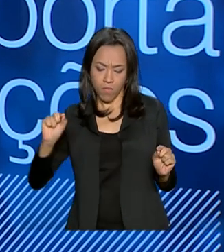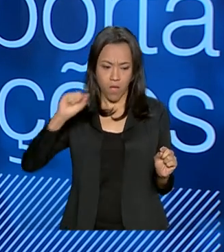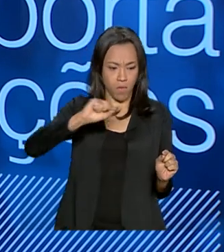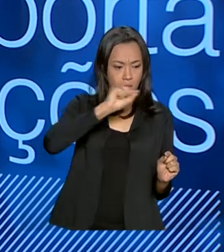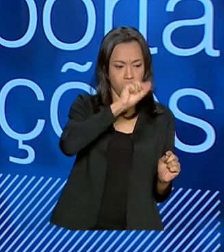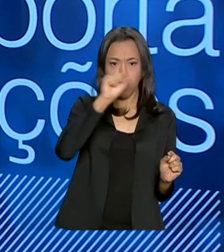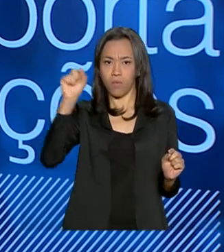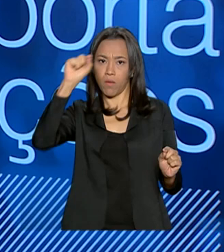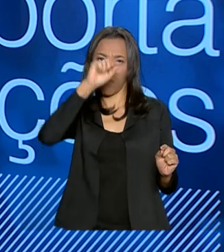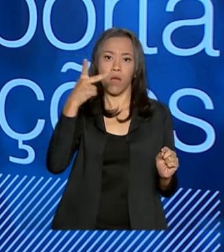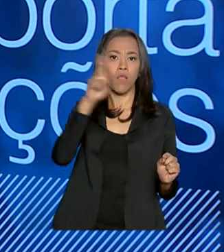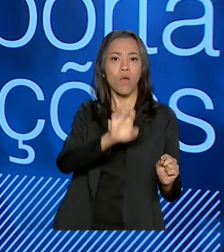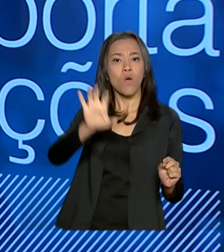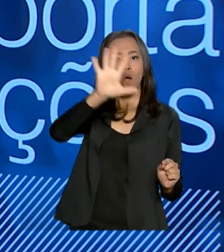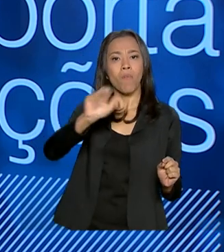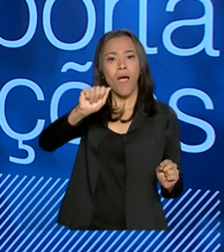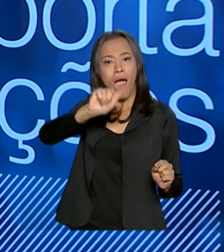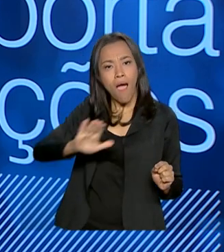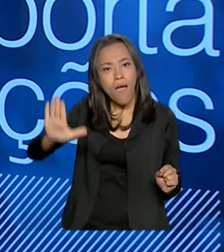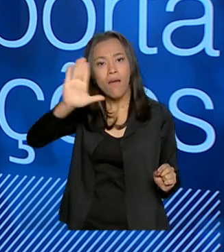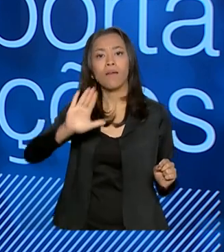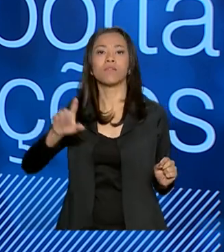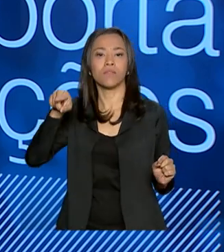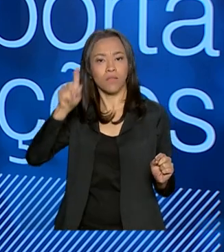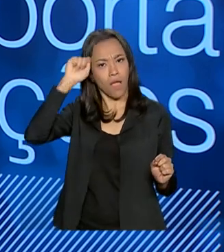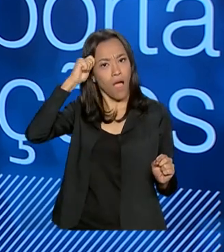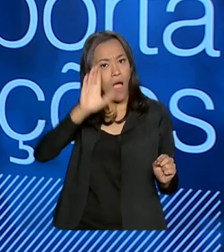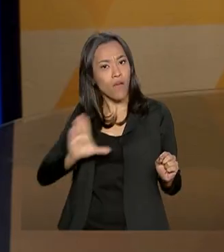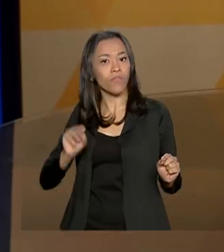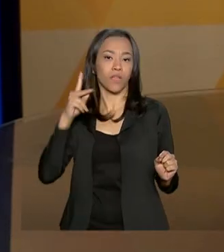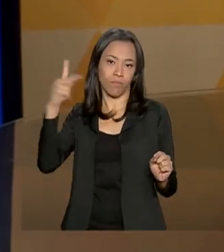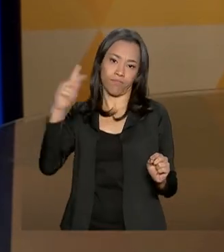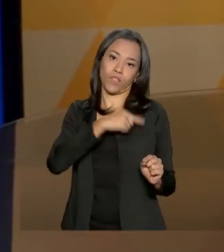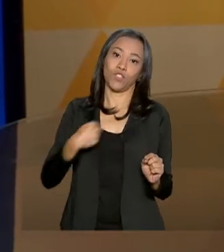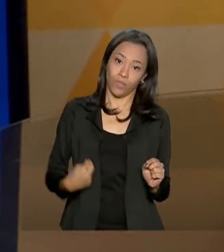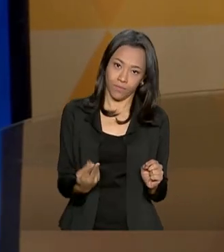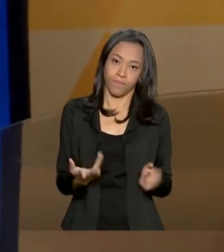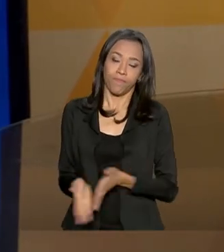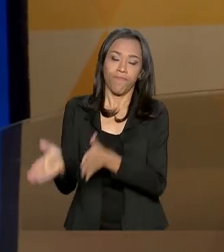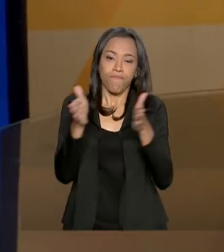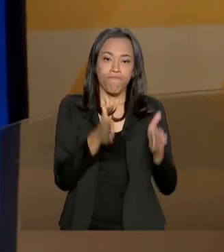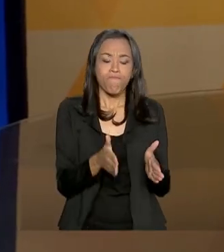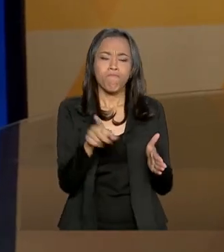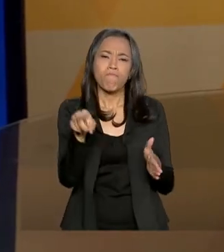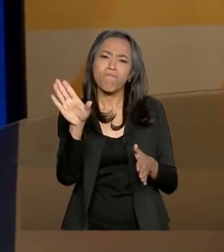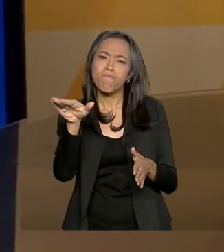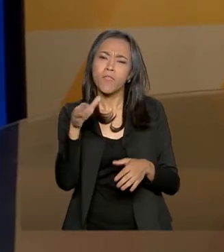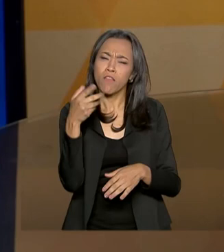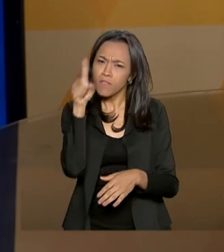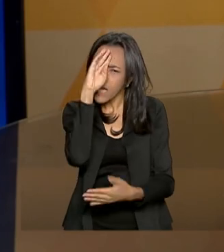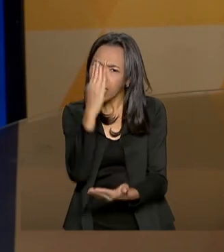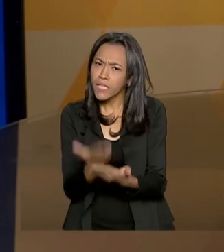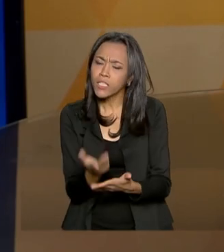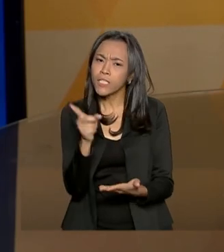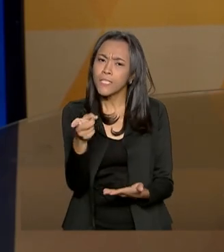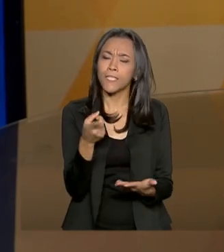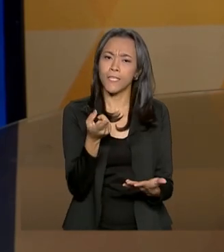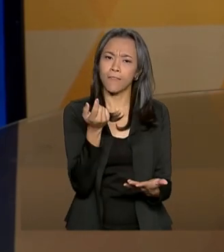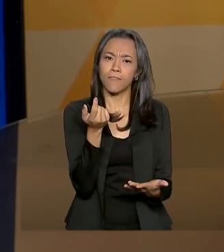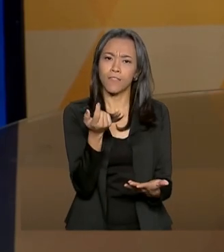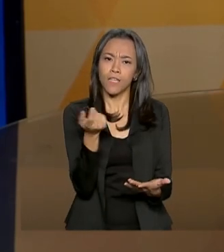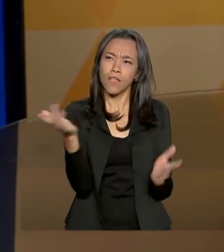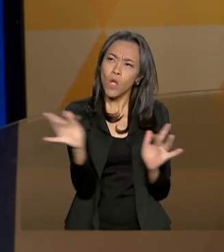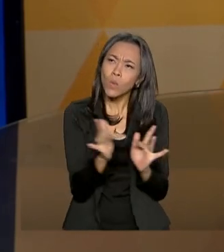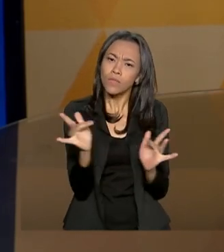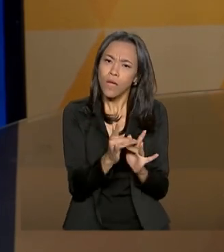vem buscando colocar no comércio mundial. O senhor acredita que essa relação econômica, que já é muito